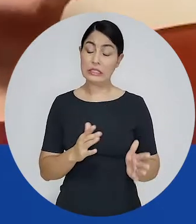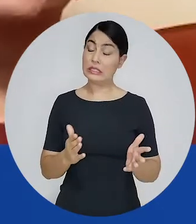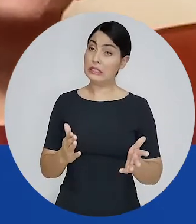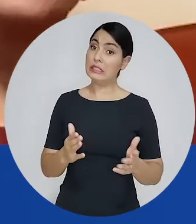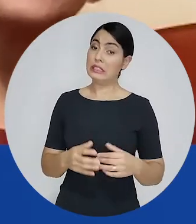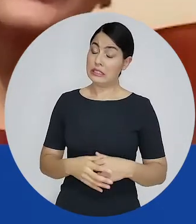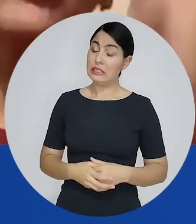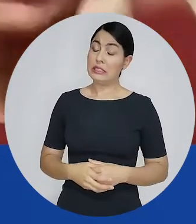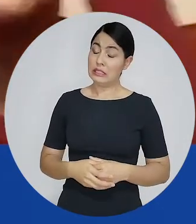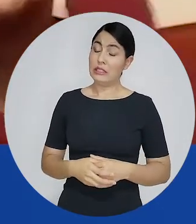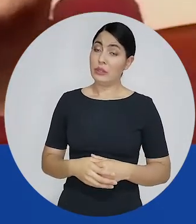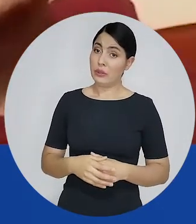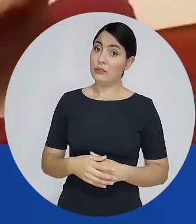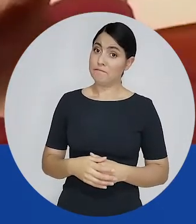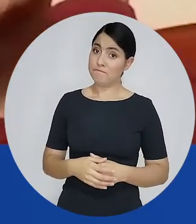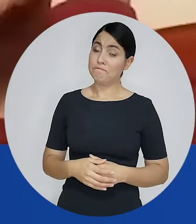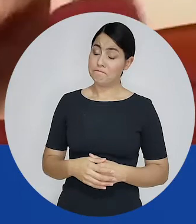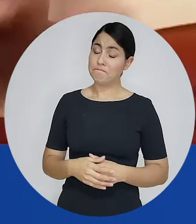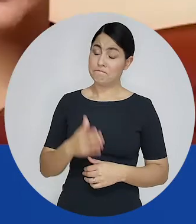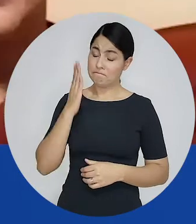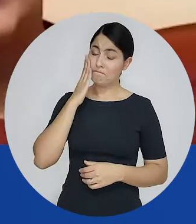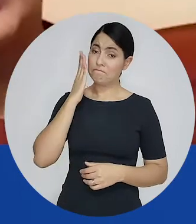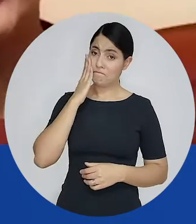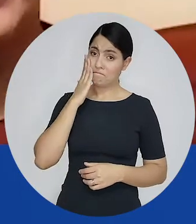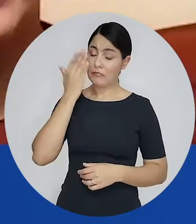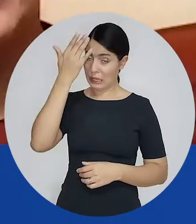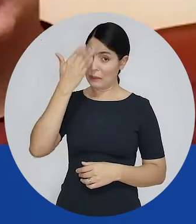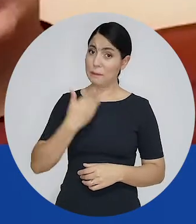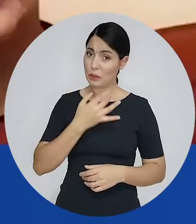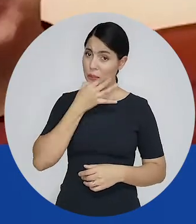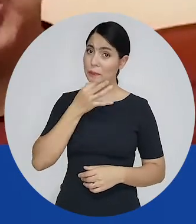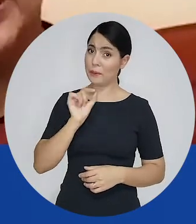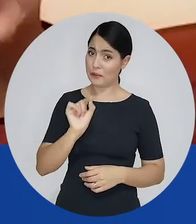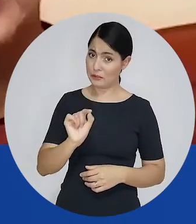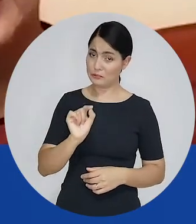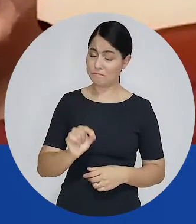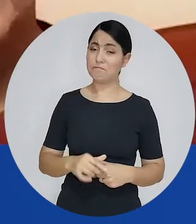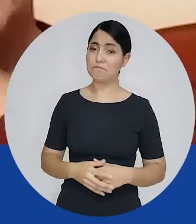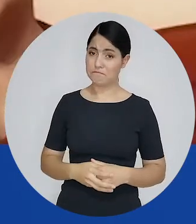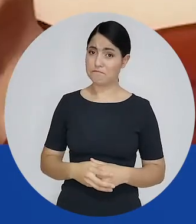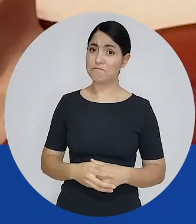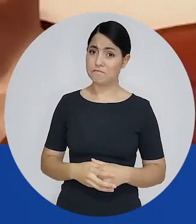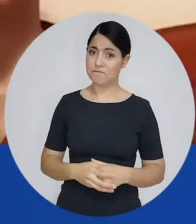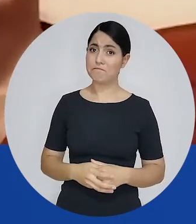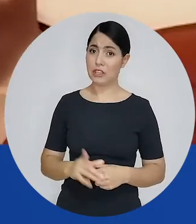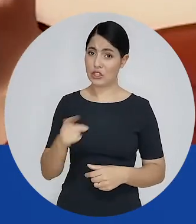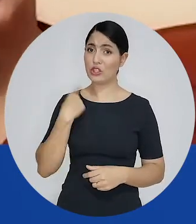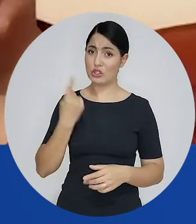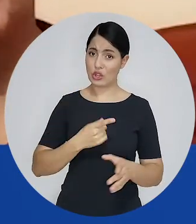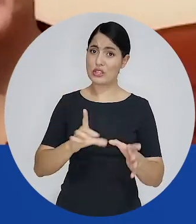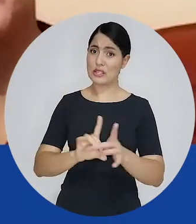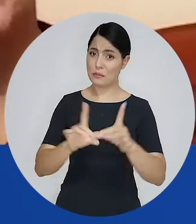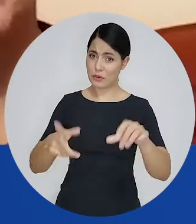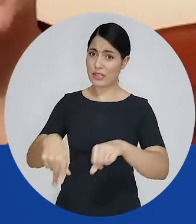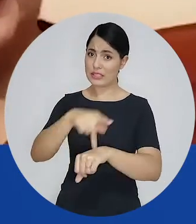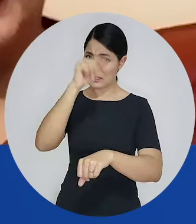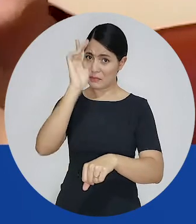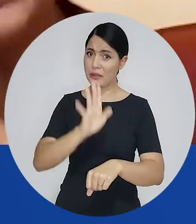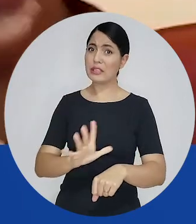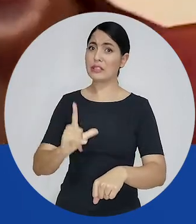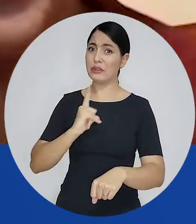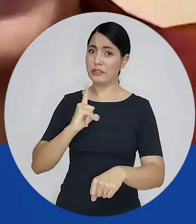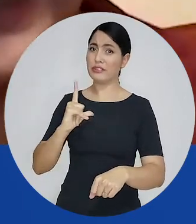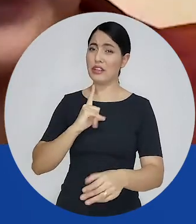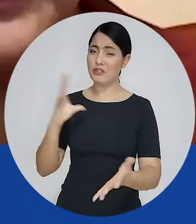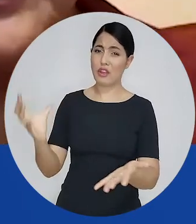Sabe, eu acho o seguinte, eu acho que a nossa democracia sofreu muitos golpes, ela